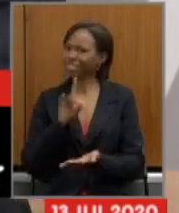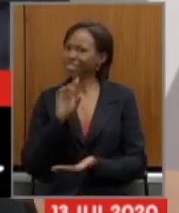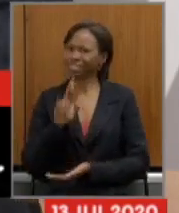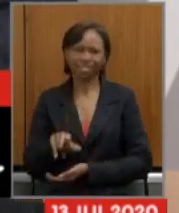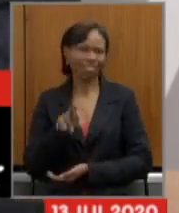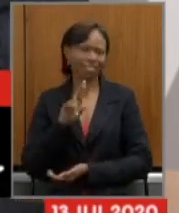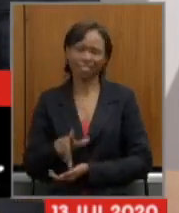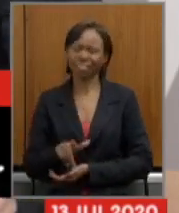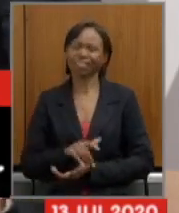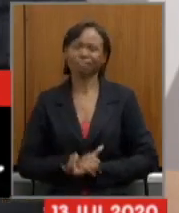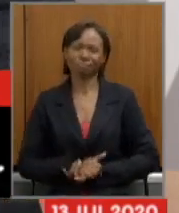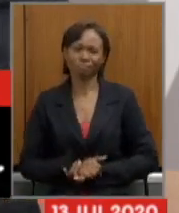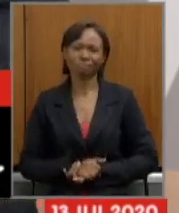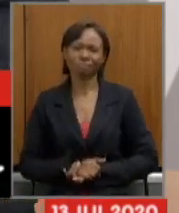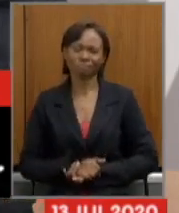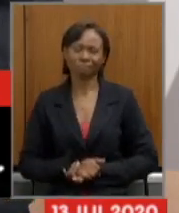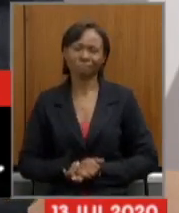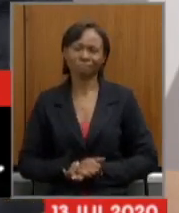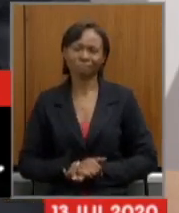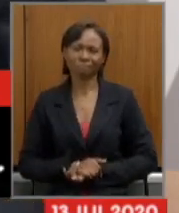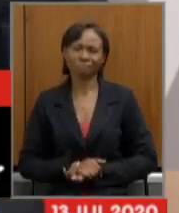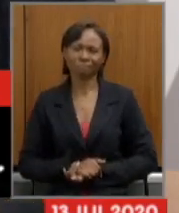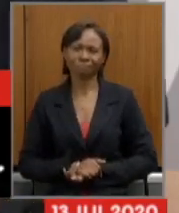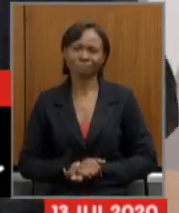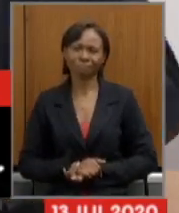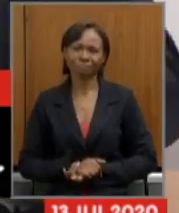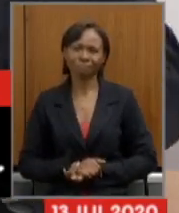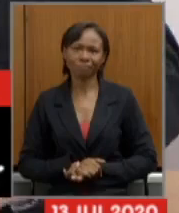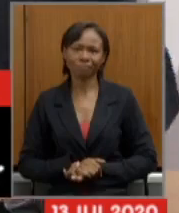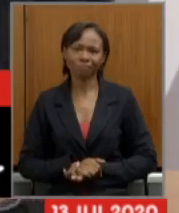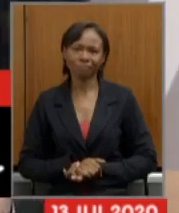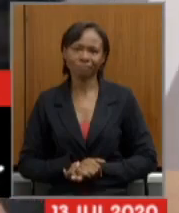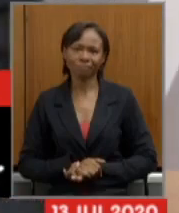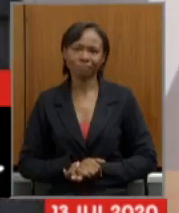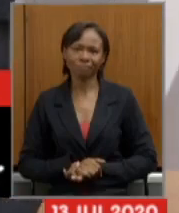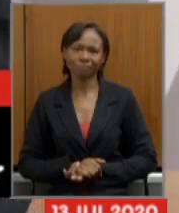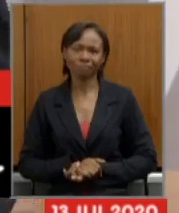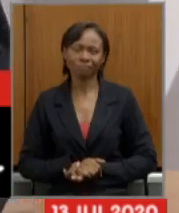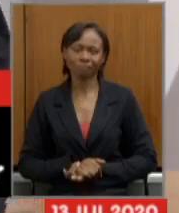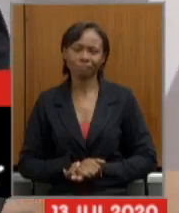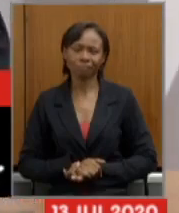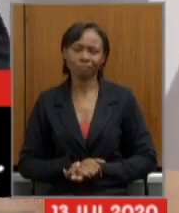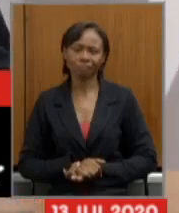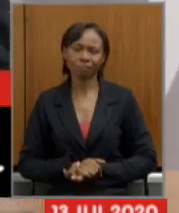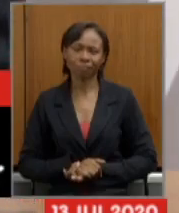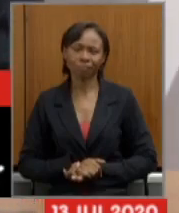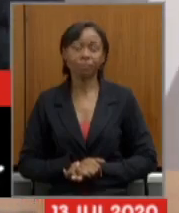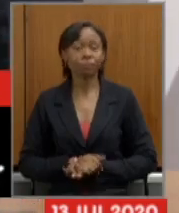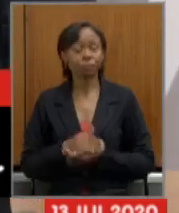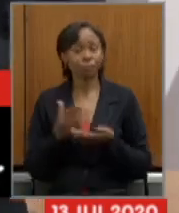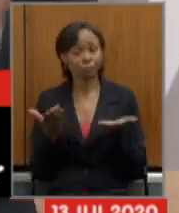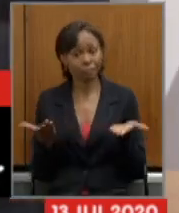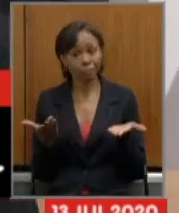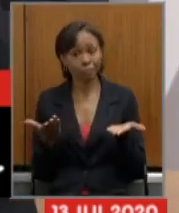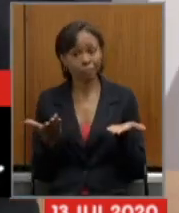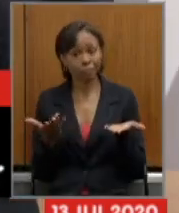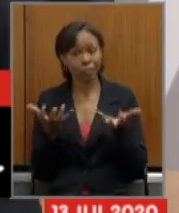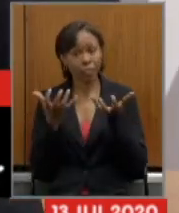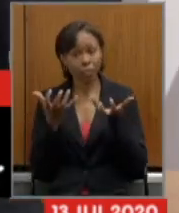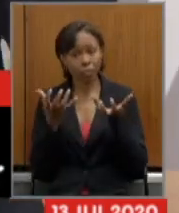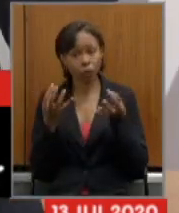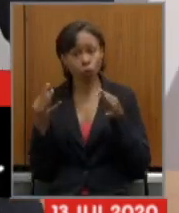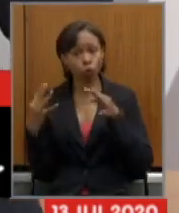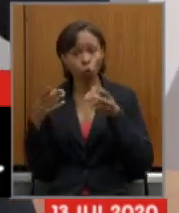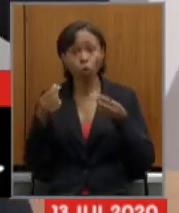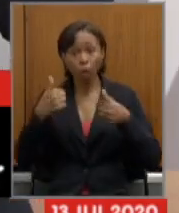concluir com rapidez presidente peço apenas mais alguns minutos então queríamos todos inclusive